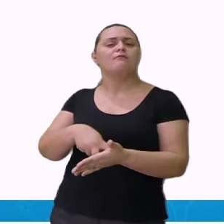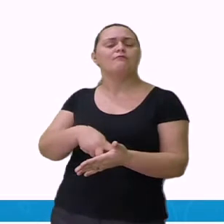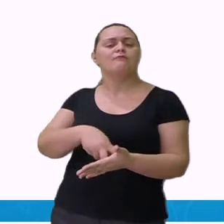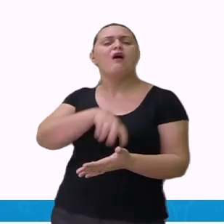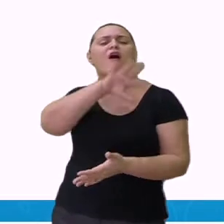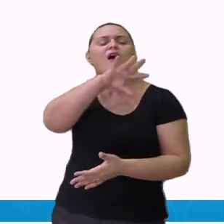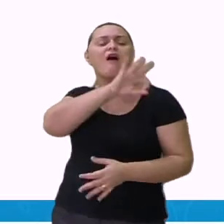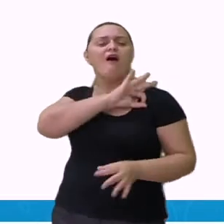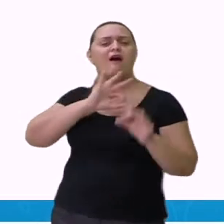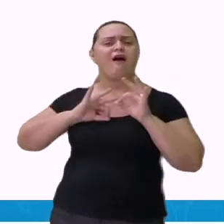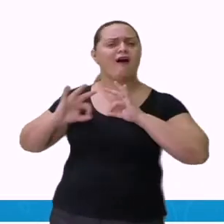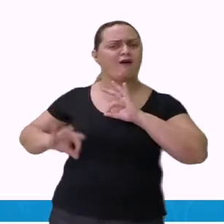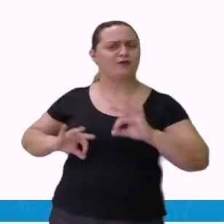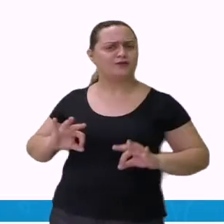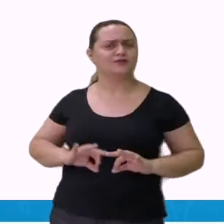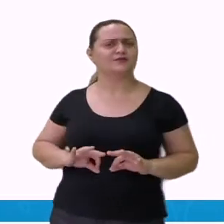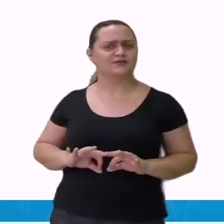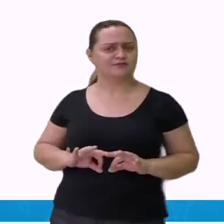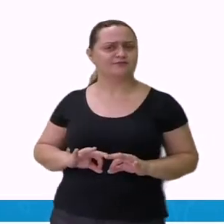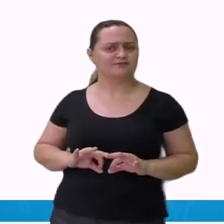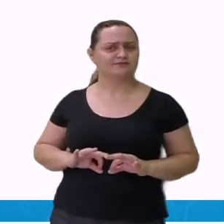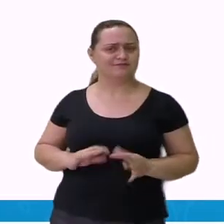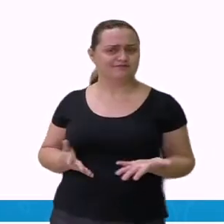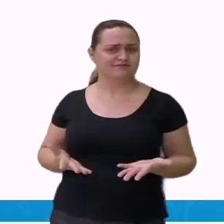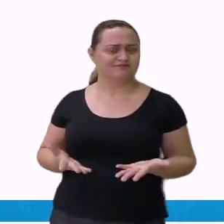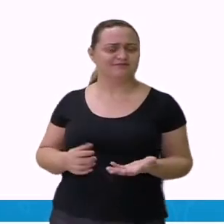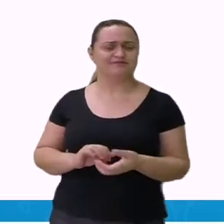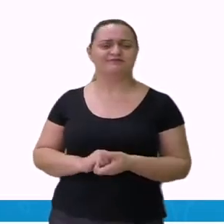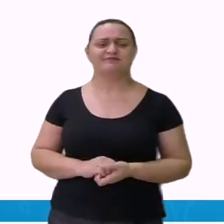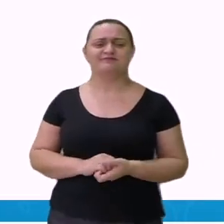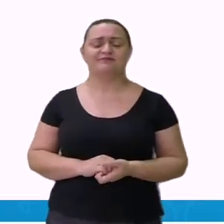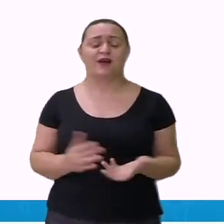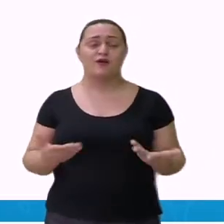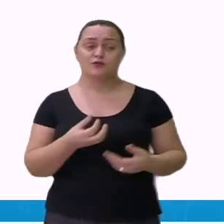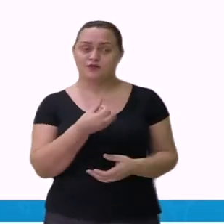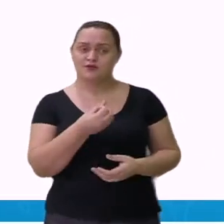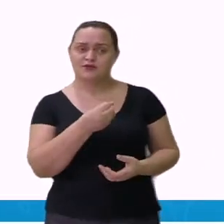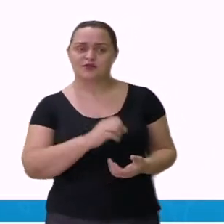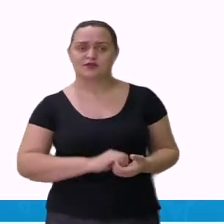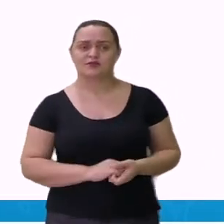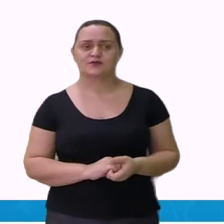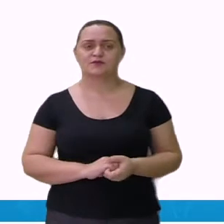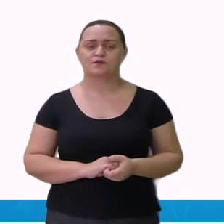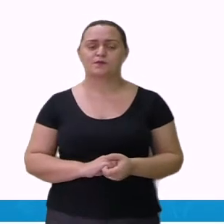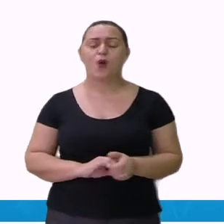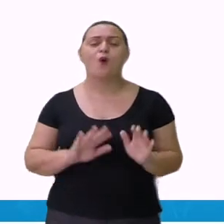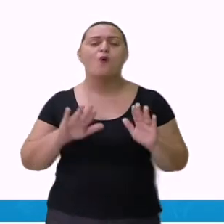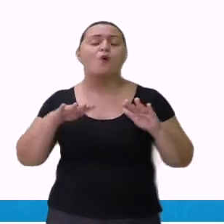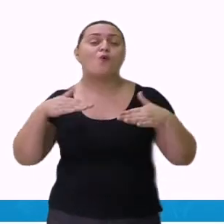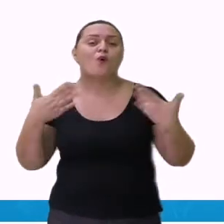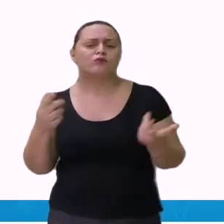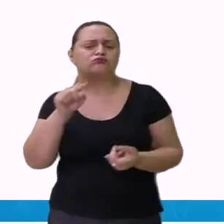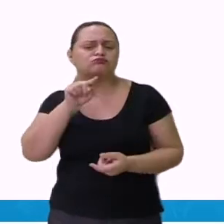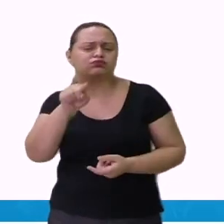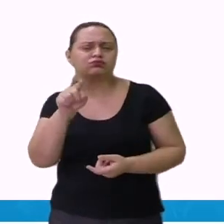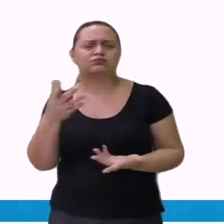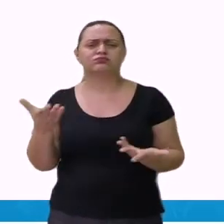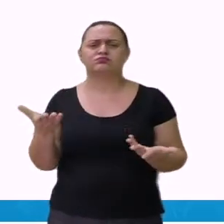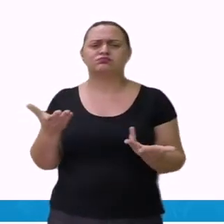Não era à toa, né, gente? Sexta questão. Qual o sinal de pontuação